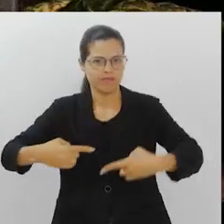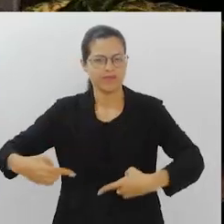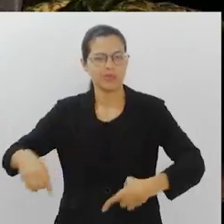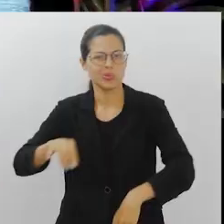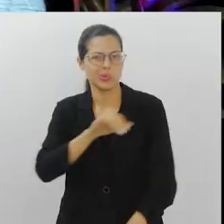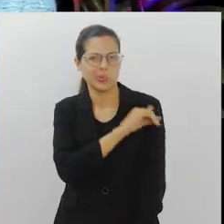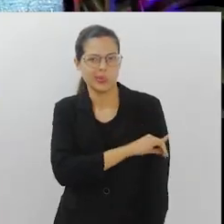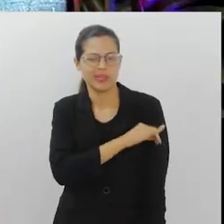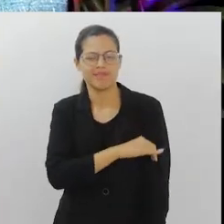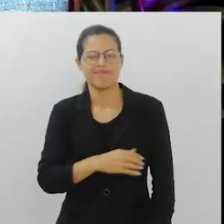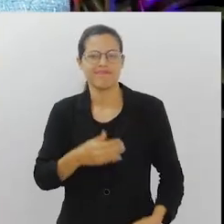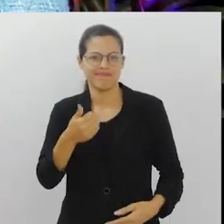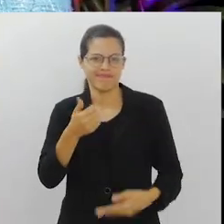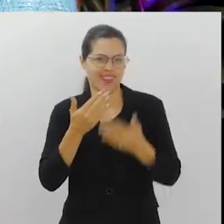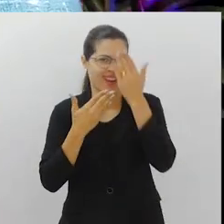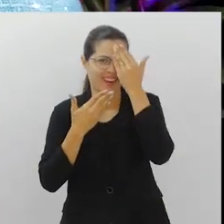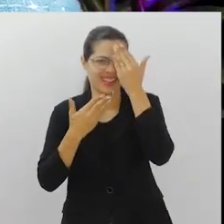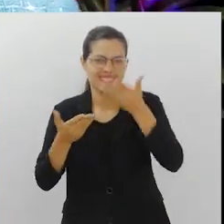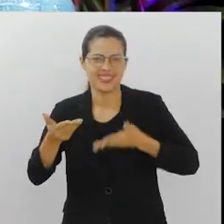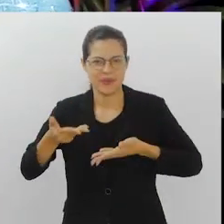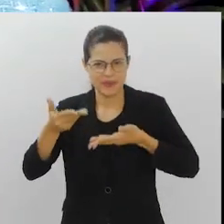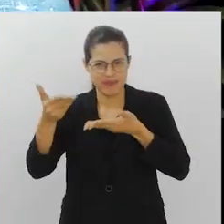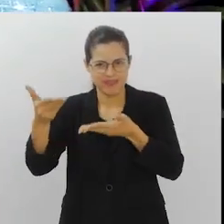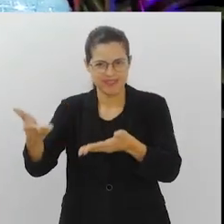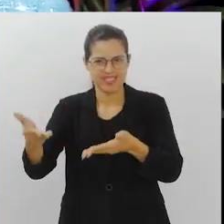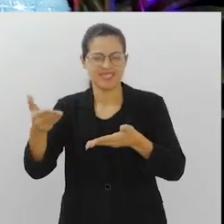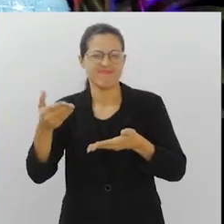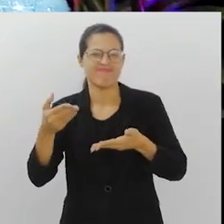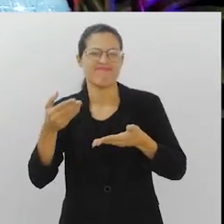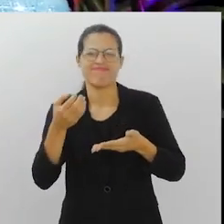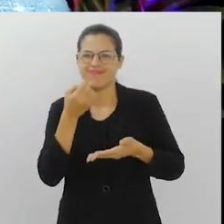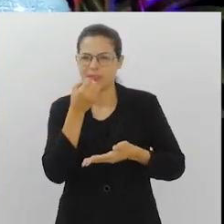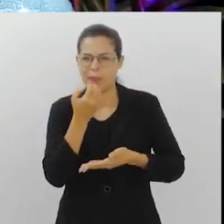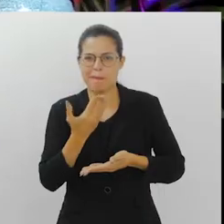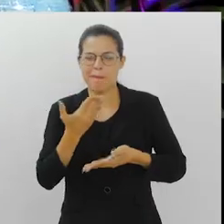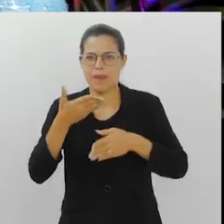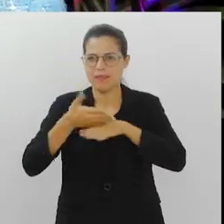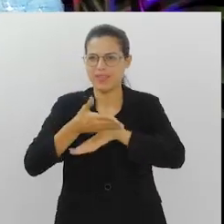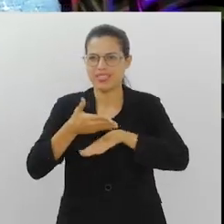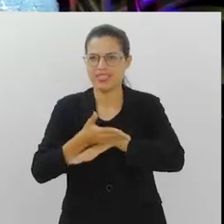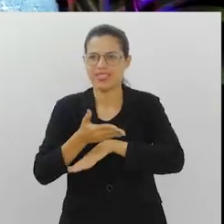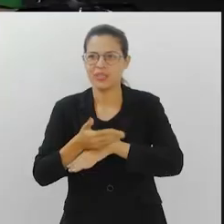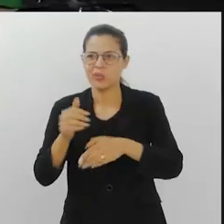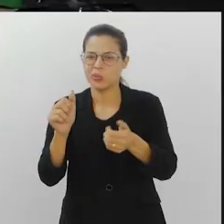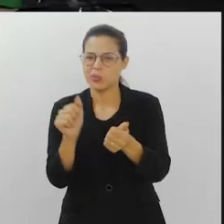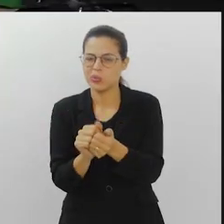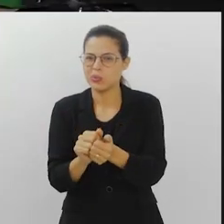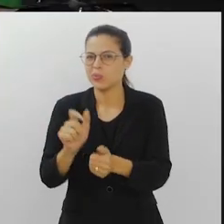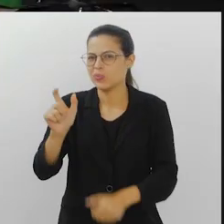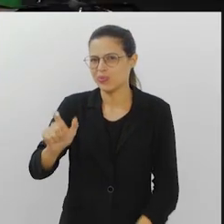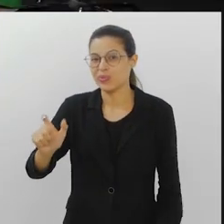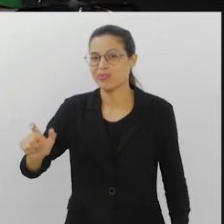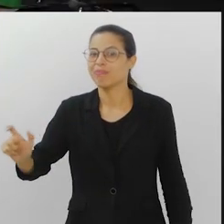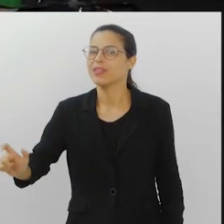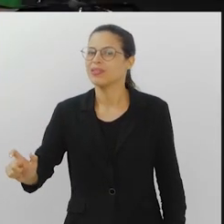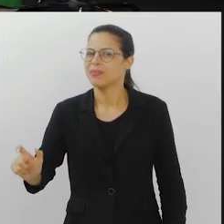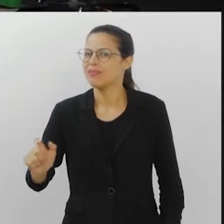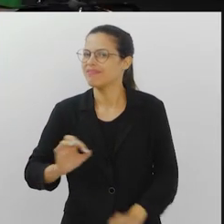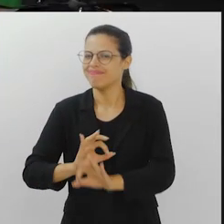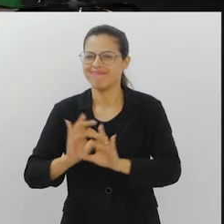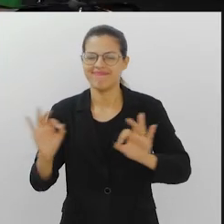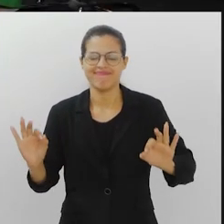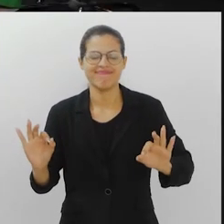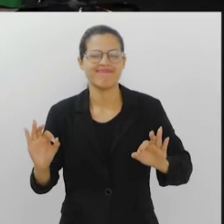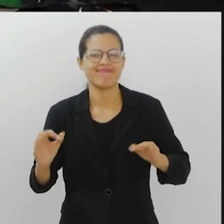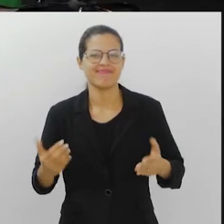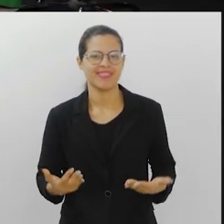Janeiro. Primeiro, agradecer o convite, que sempre muito bom e especial estar aqui e ao lado de feras como esses que estão